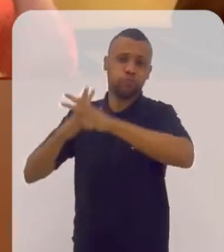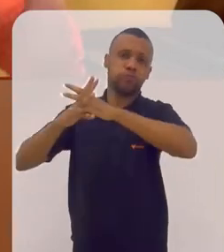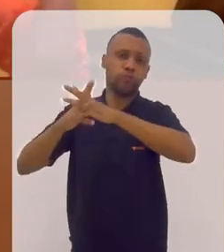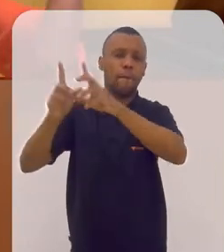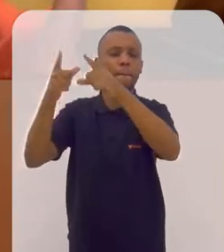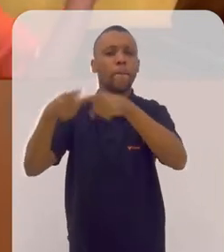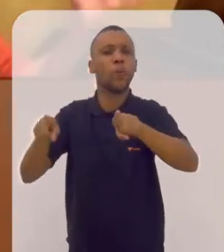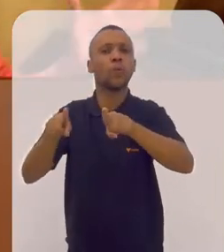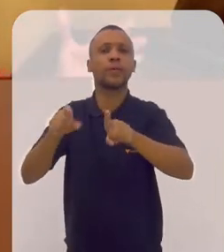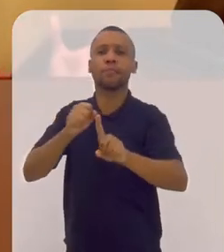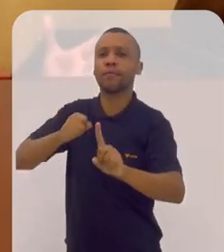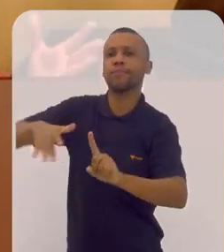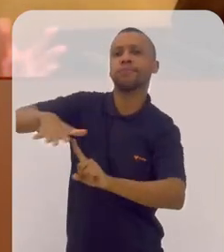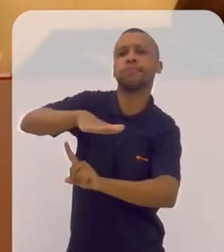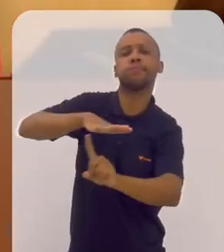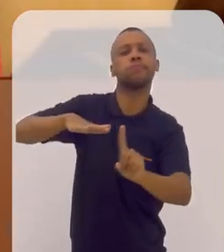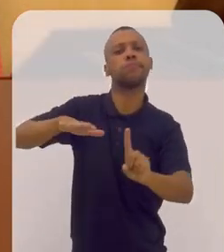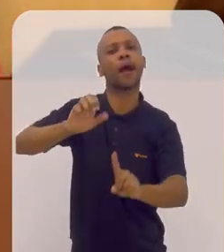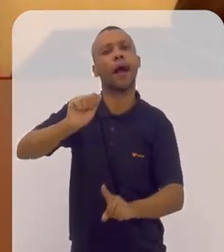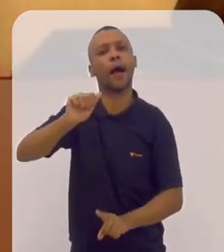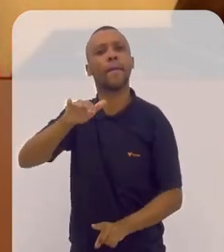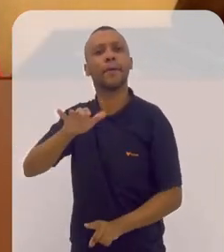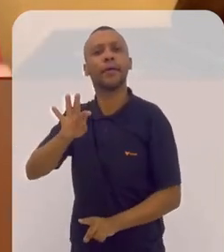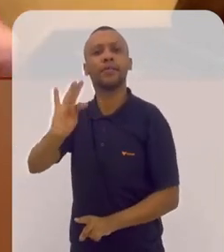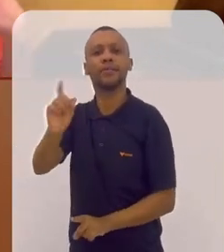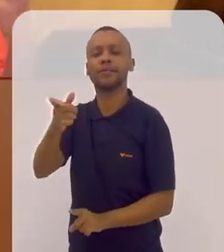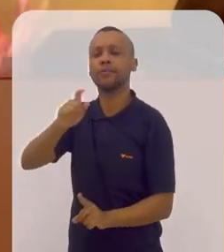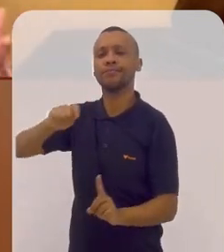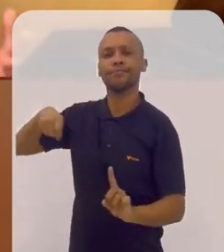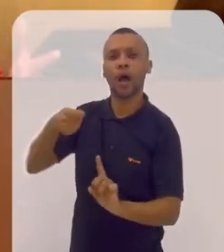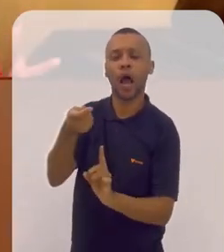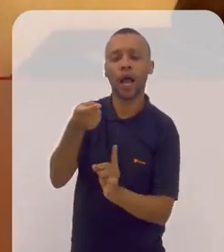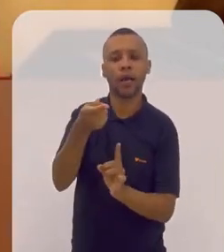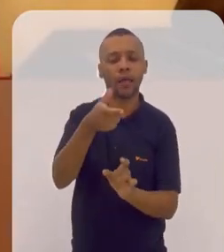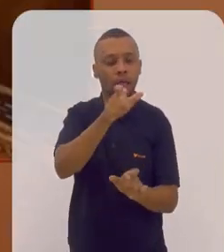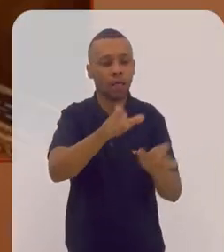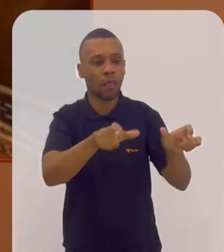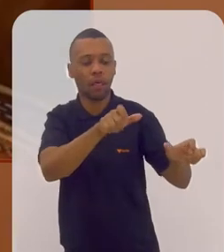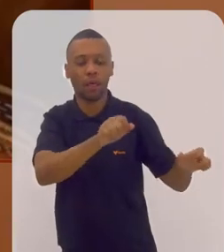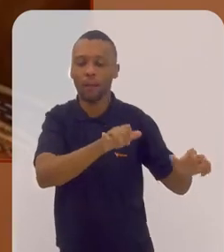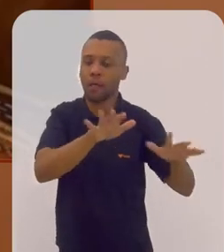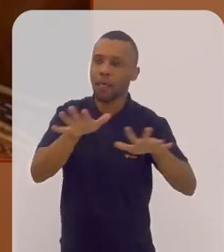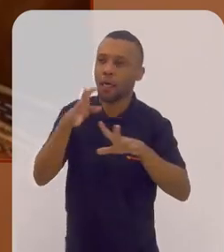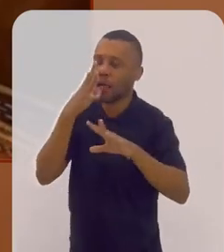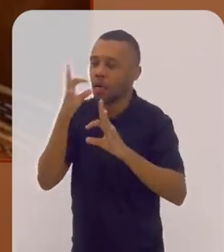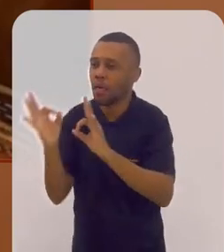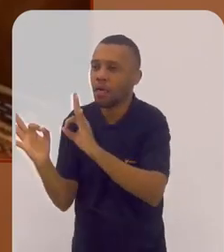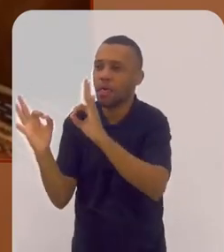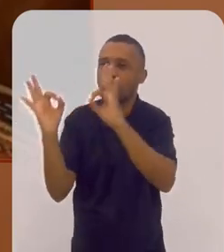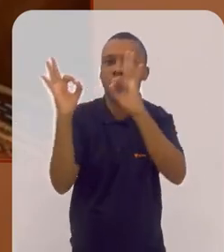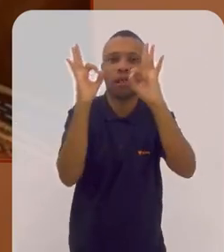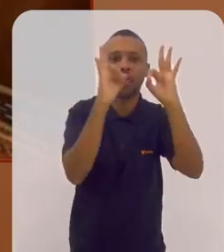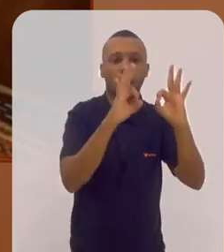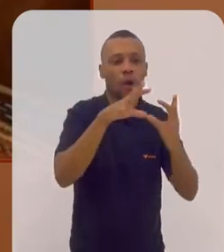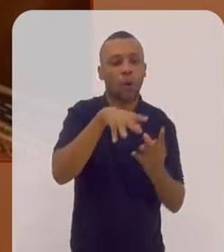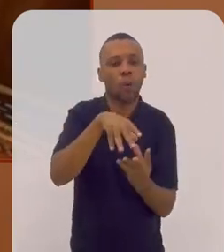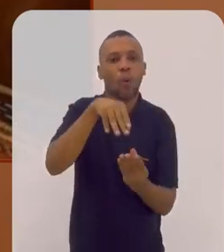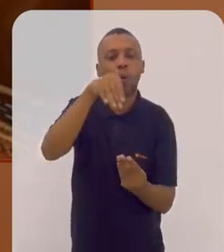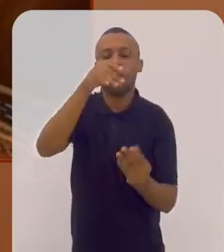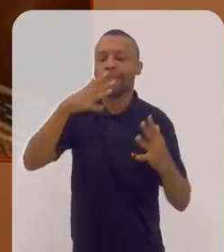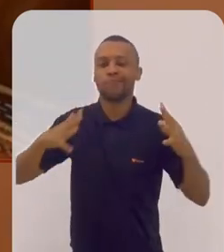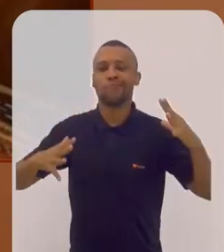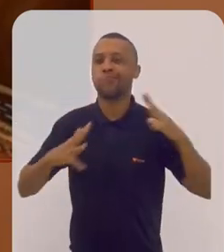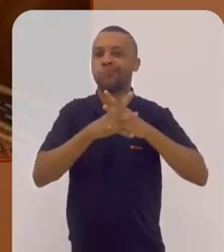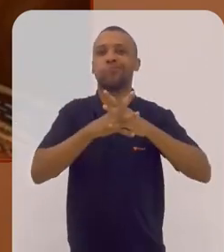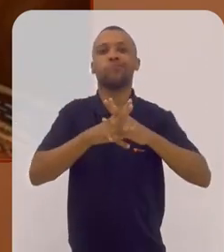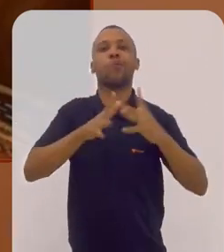todo aquele ambiente fazia com que a alma dos fiéis se elevasse através, não